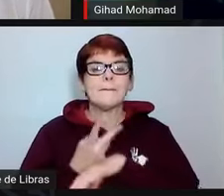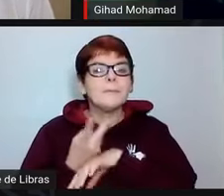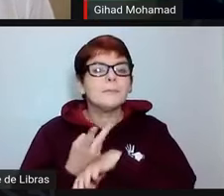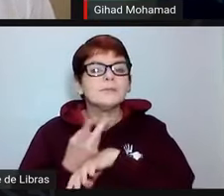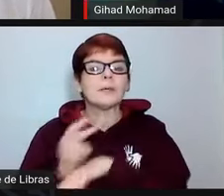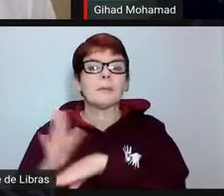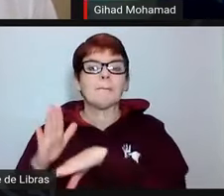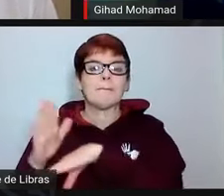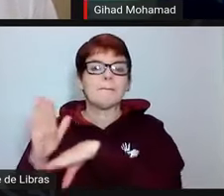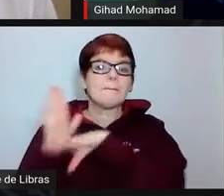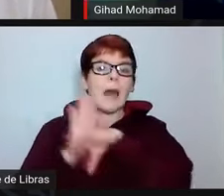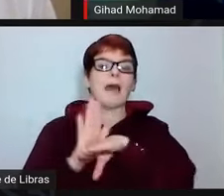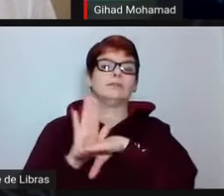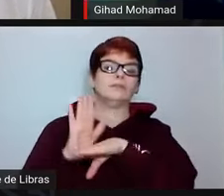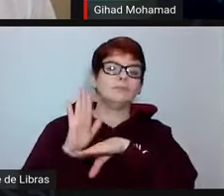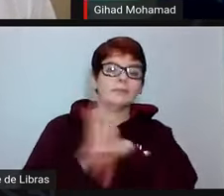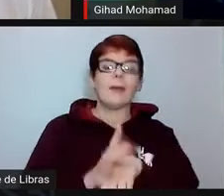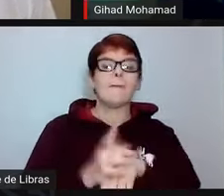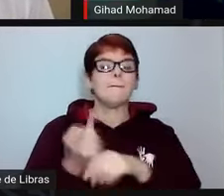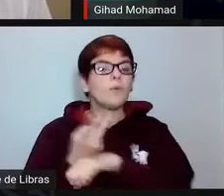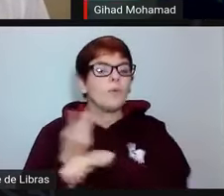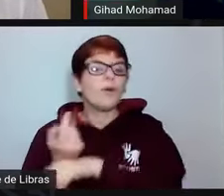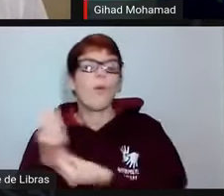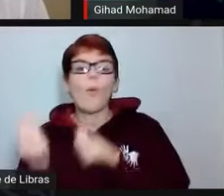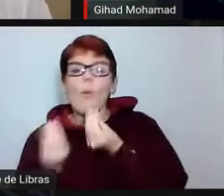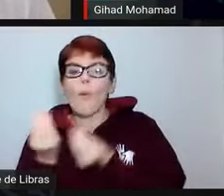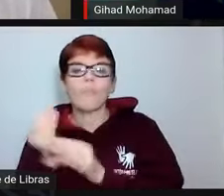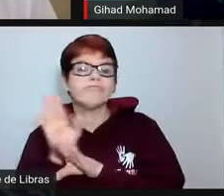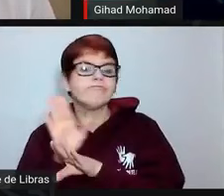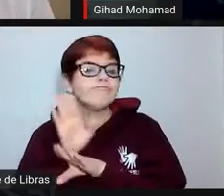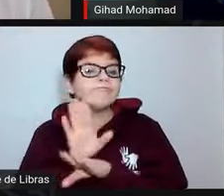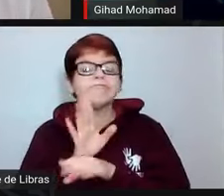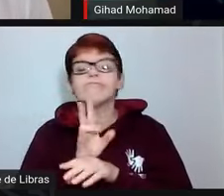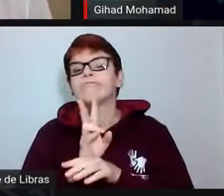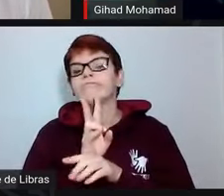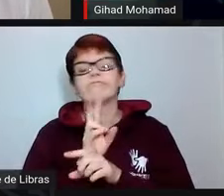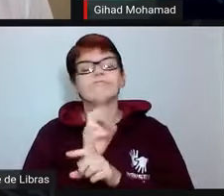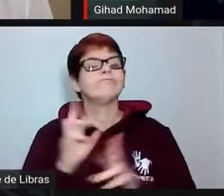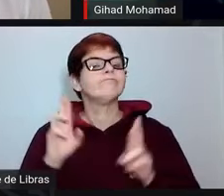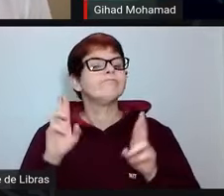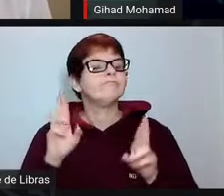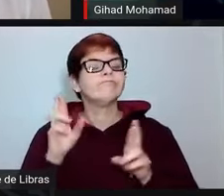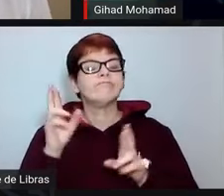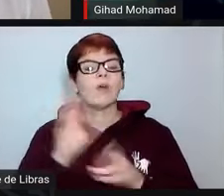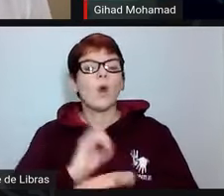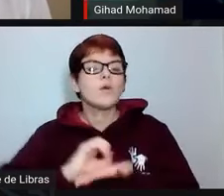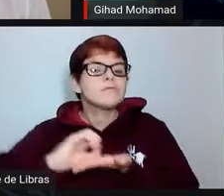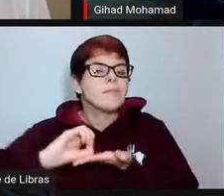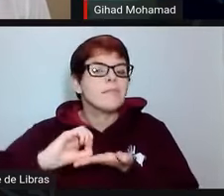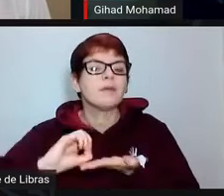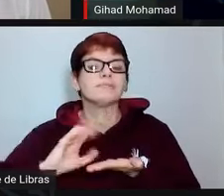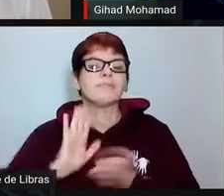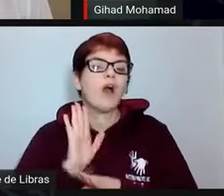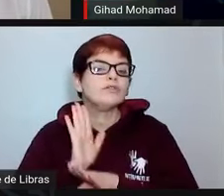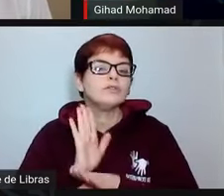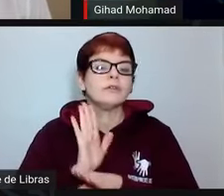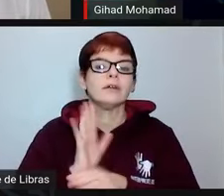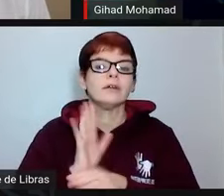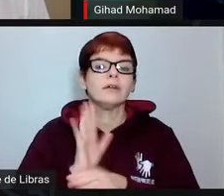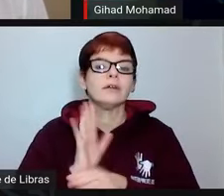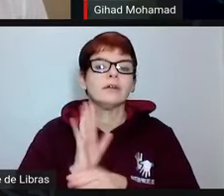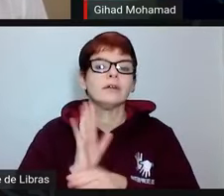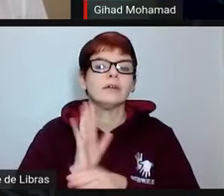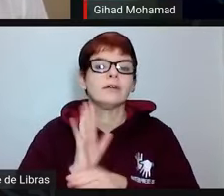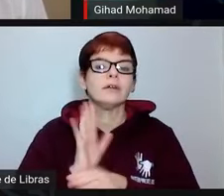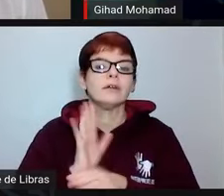melhorar dentro daquilo que se pode em termos de expectativa orçamentária. mas veja que